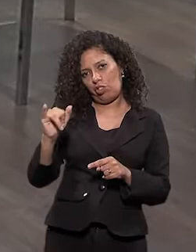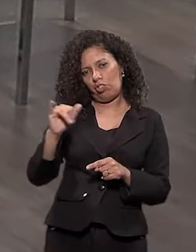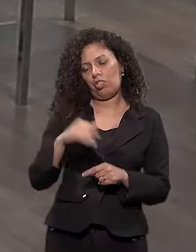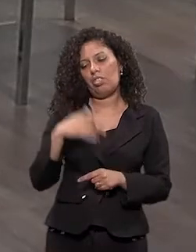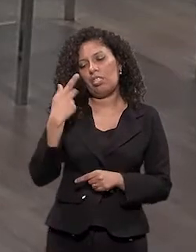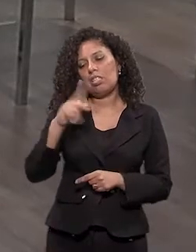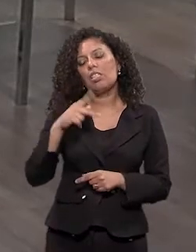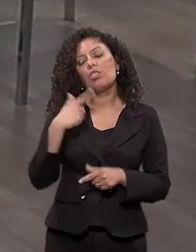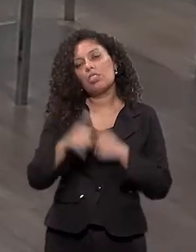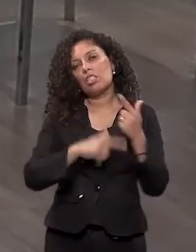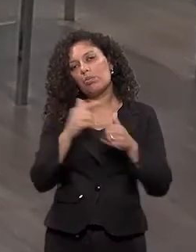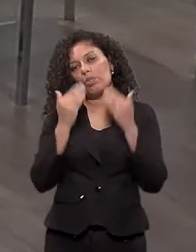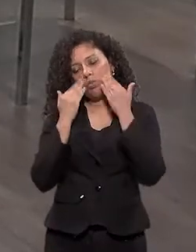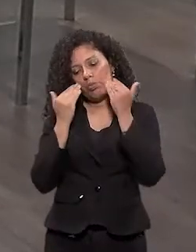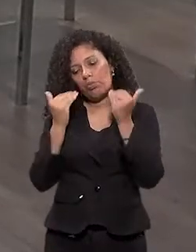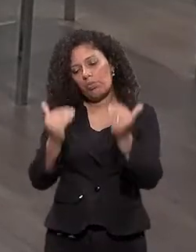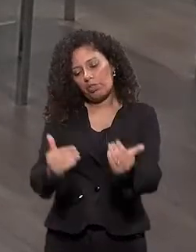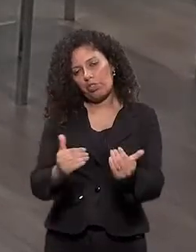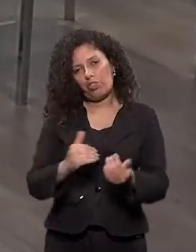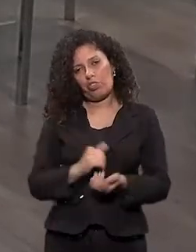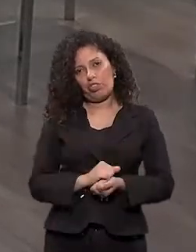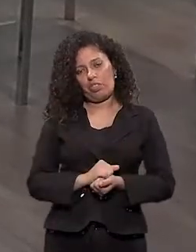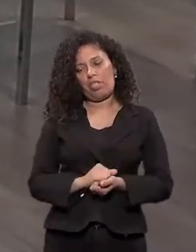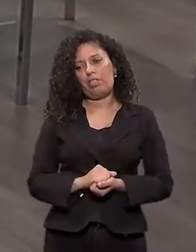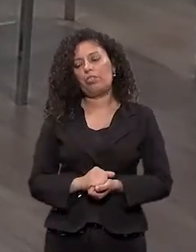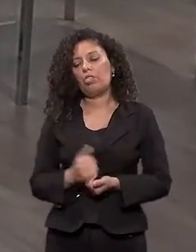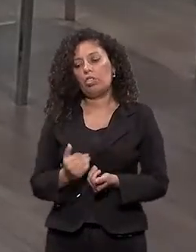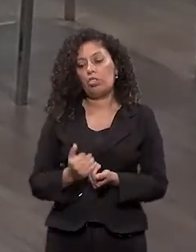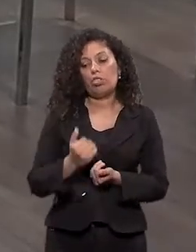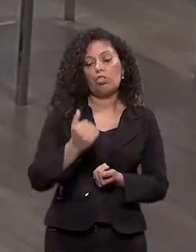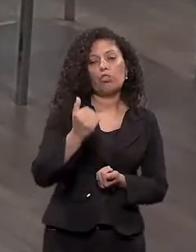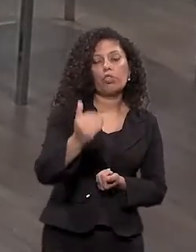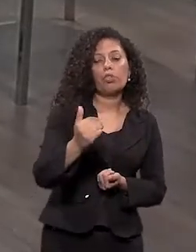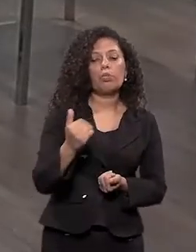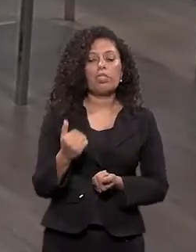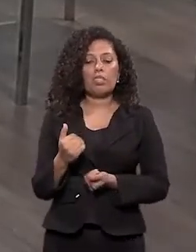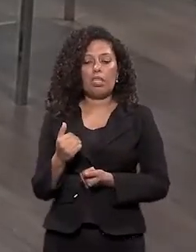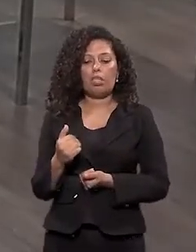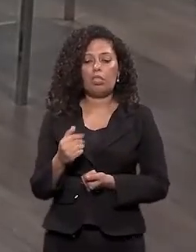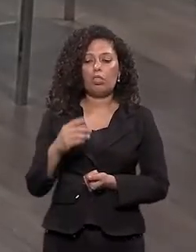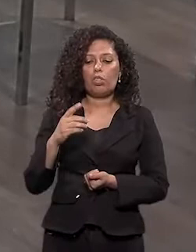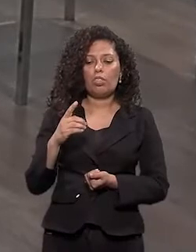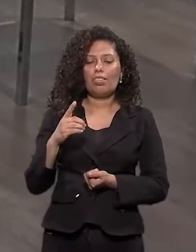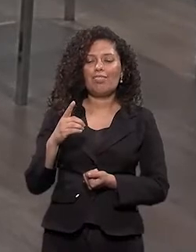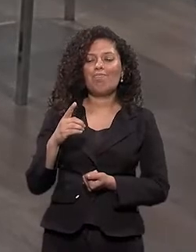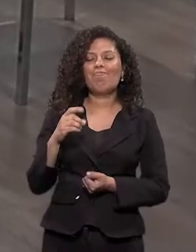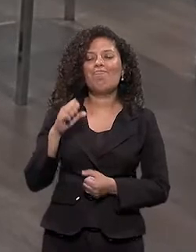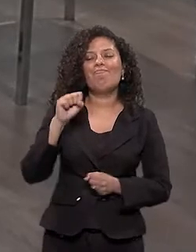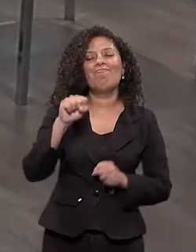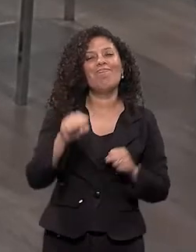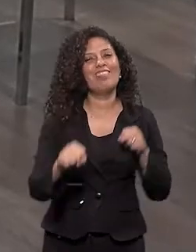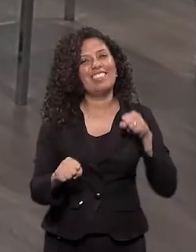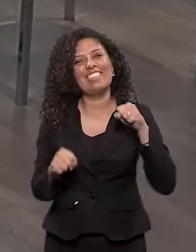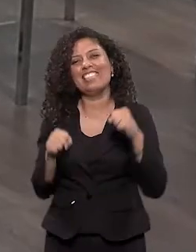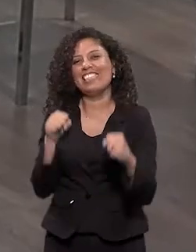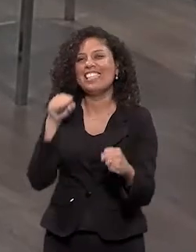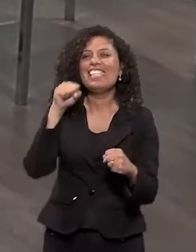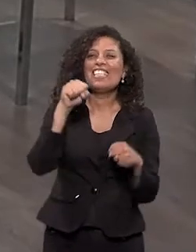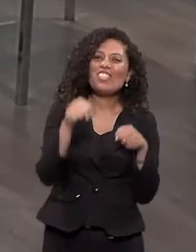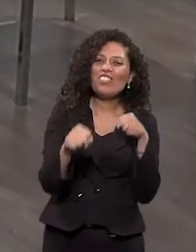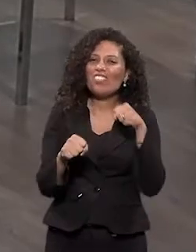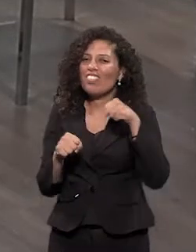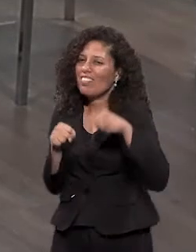a gente ter o trabalho aí em sala de música que você usa Então, eu vou tocar uma música que se chama Os Dinossauros. Essa música é